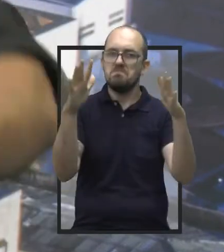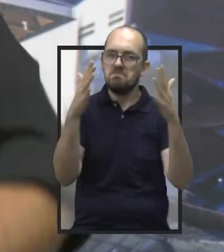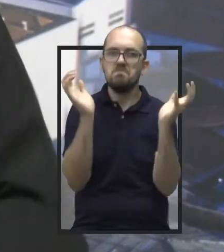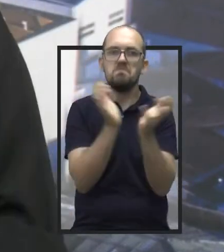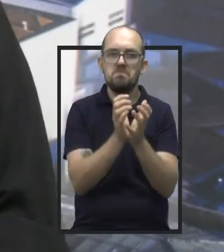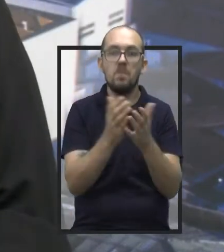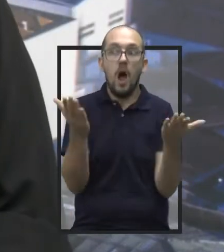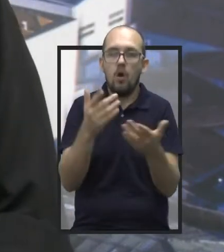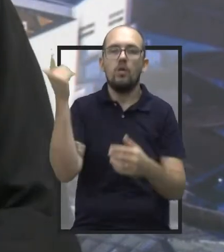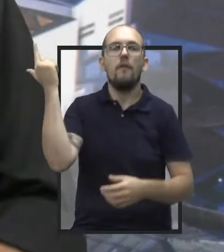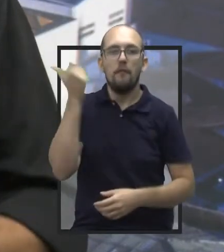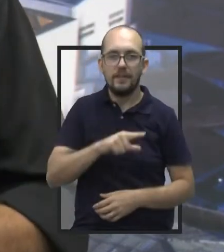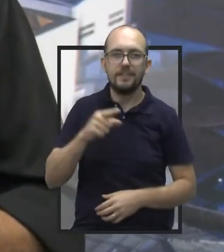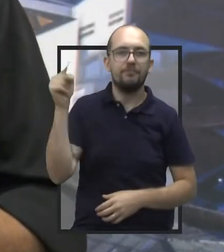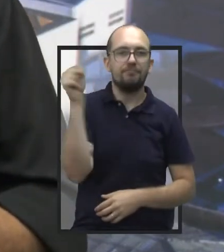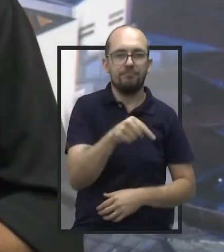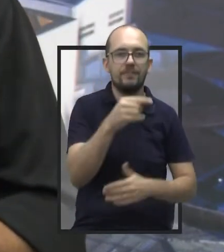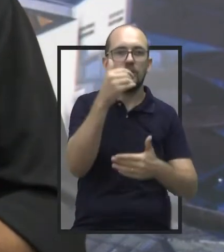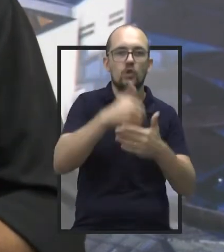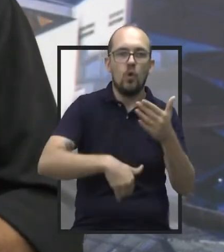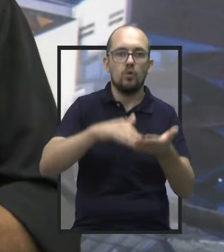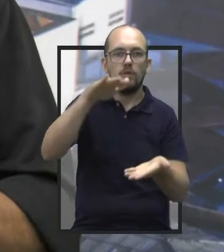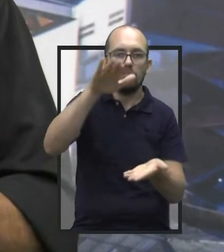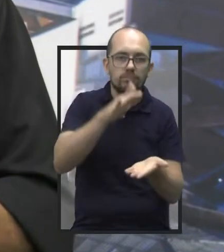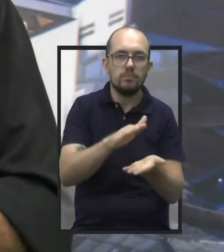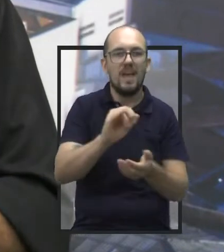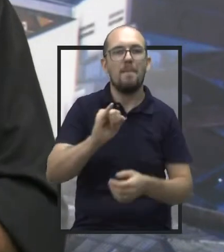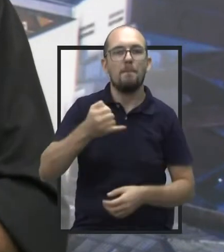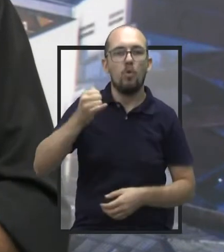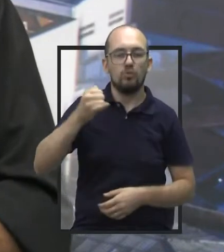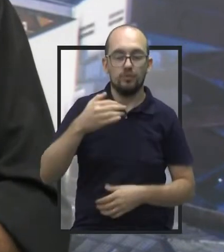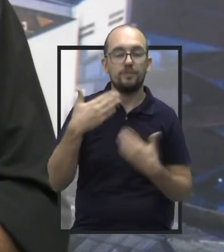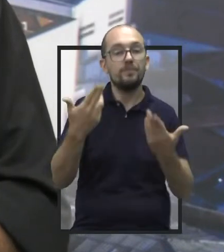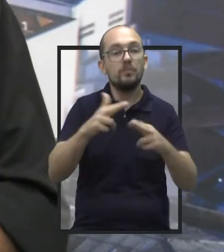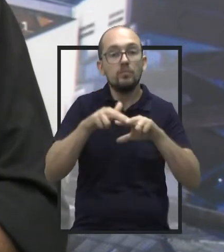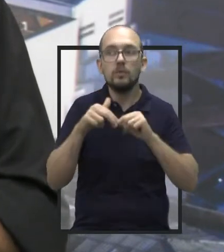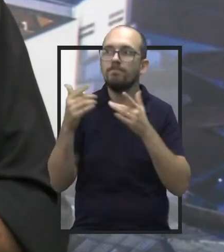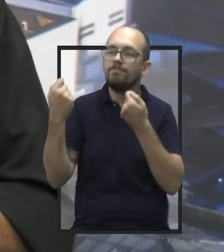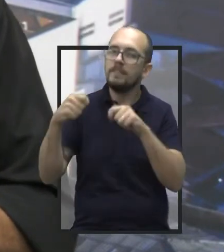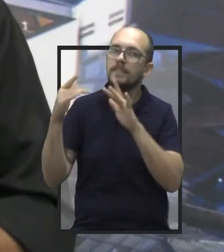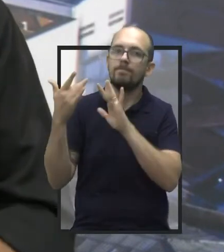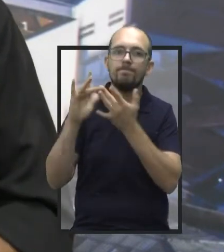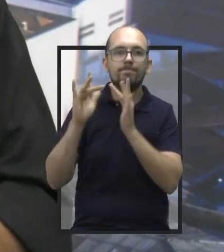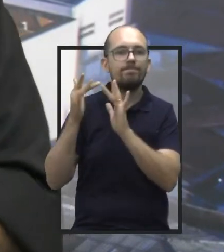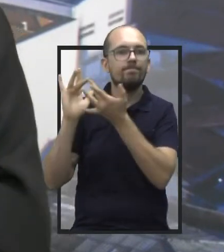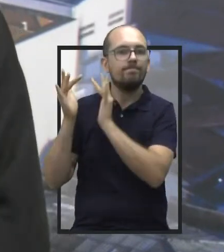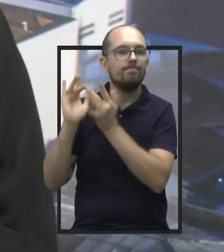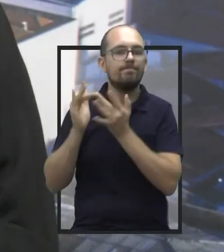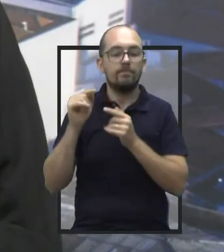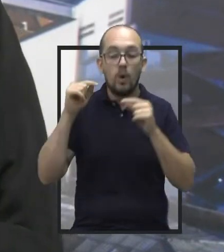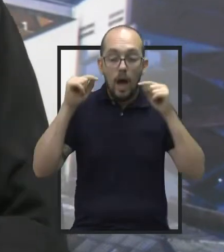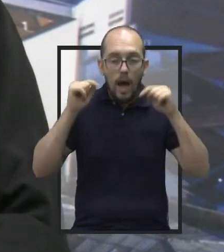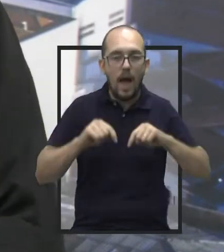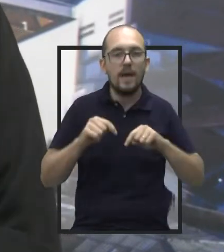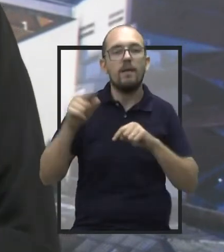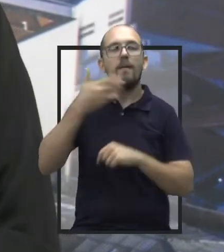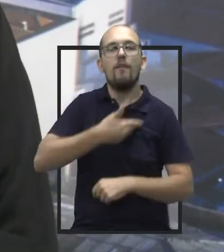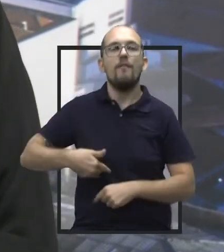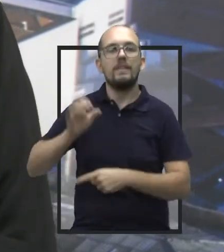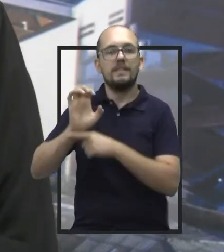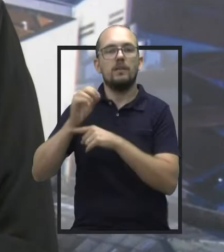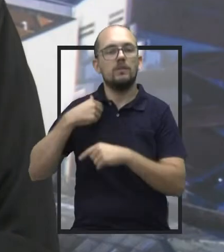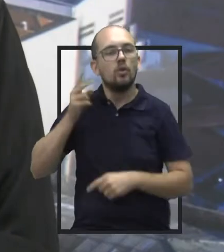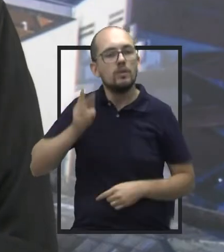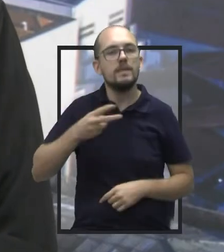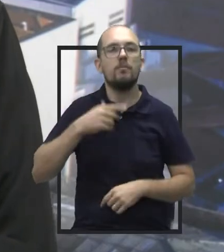e está aí o retorno. Então, é muito importante você estreitar esse relacionamento daqui com o governo do estado, e a gente consegue